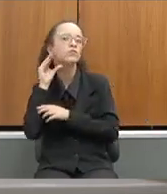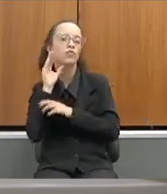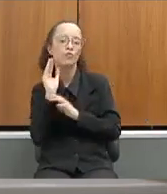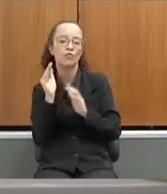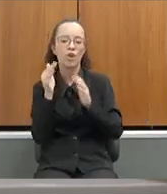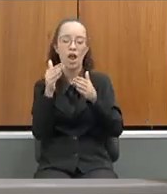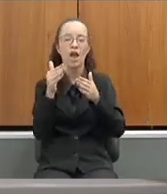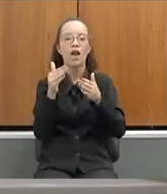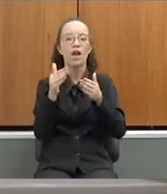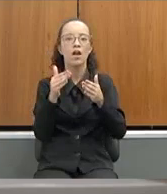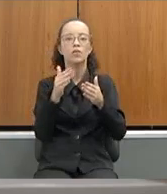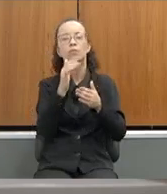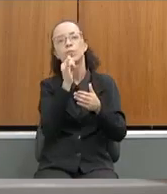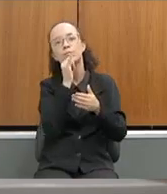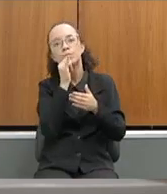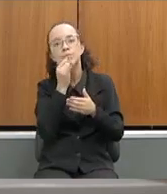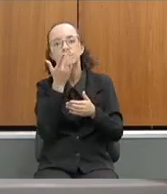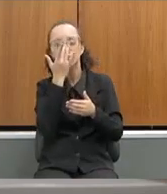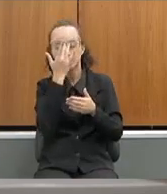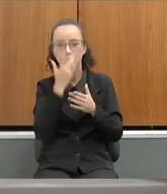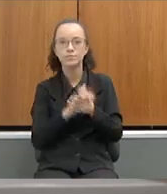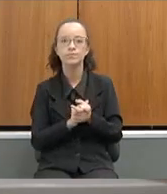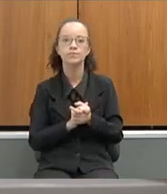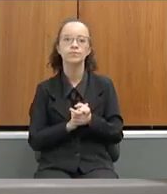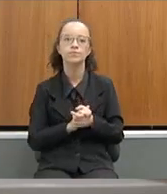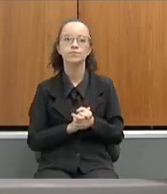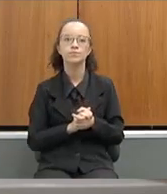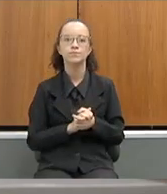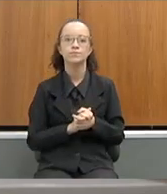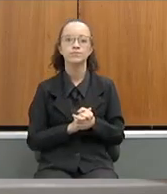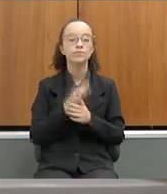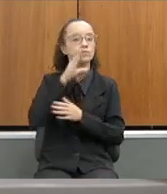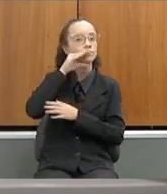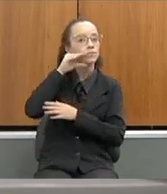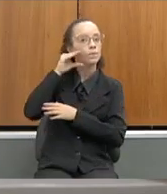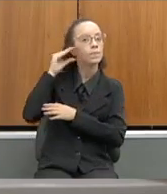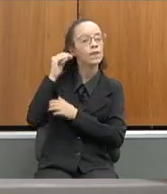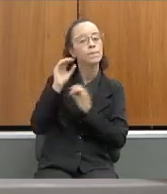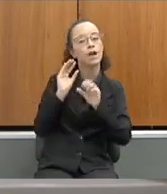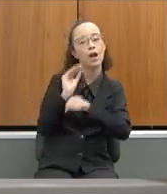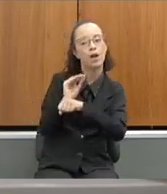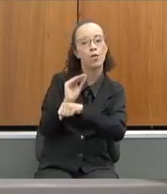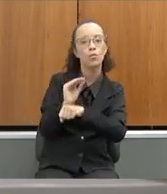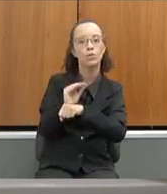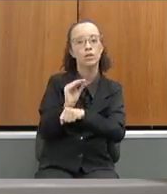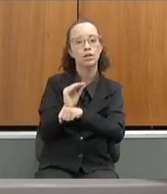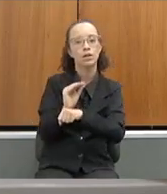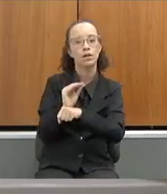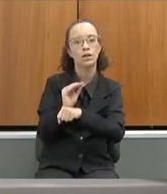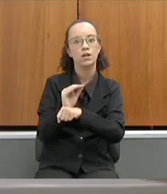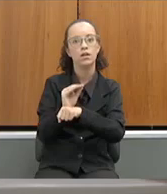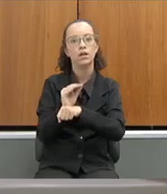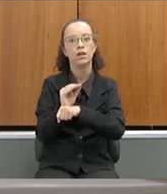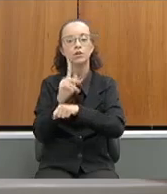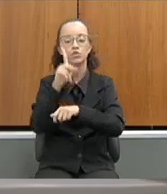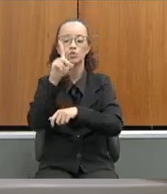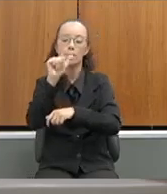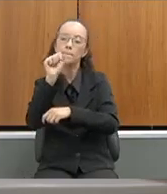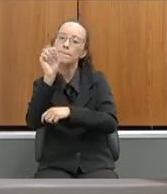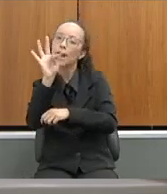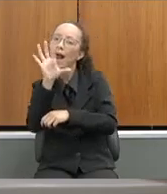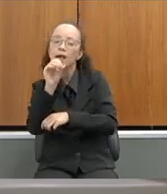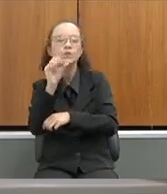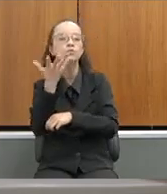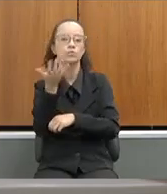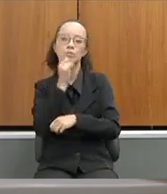que elas precisam como servidor para cuidar às vezes de um pasto, alguma coisa assim, que eu